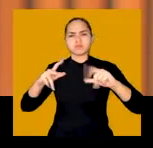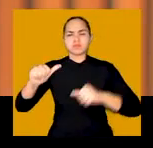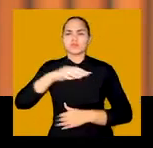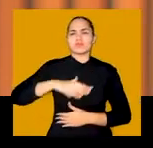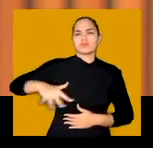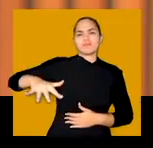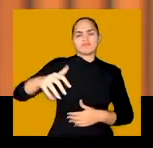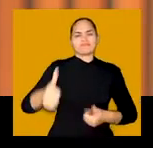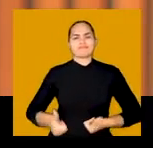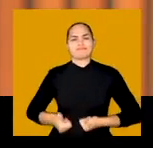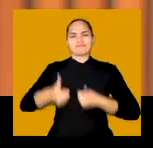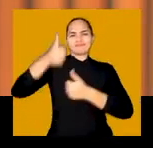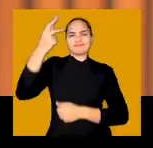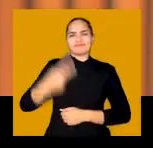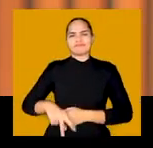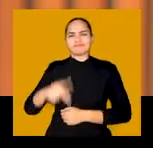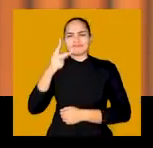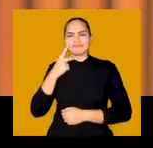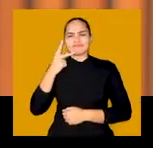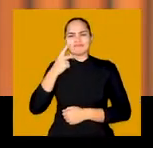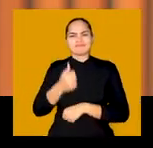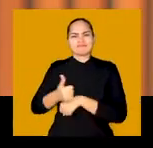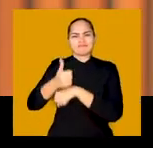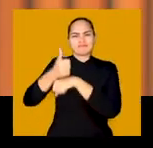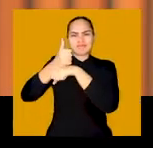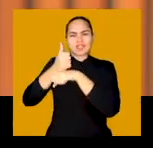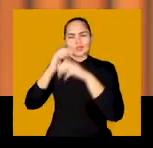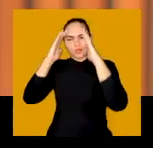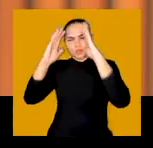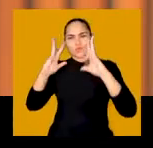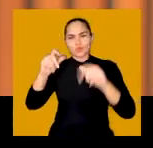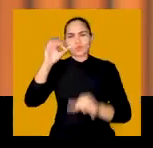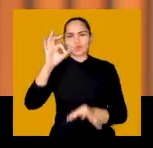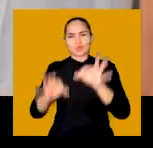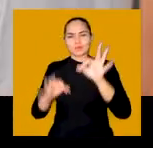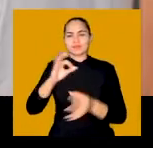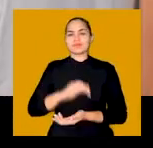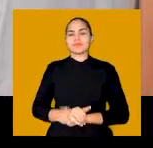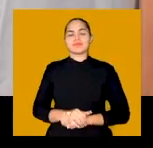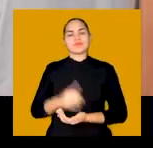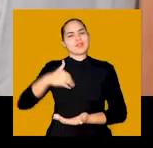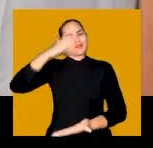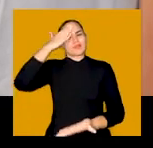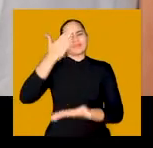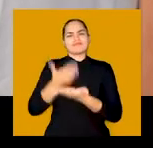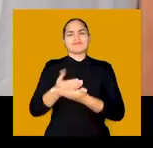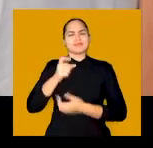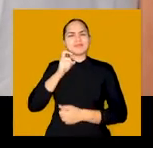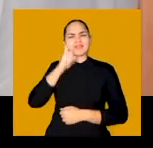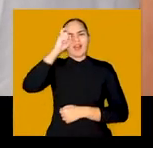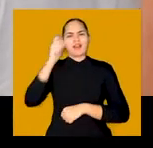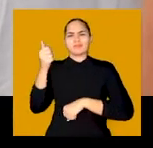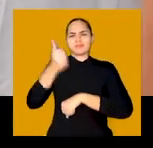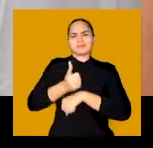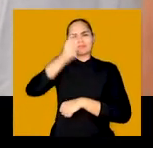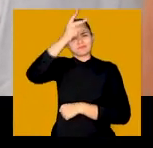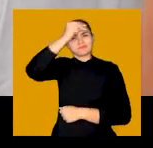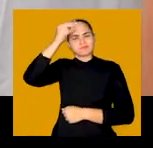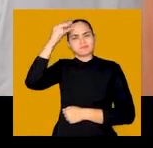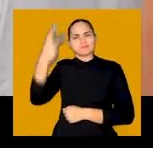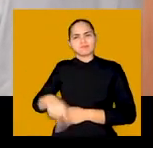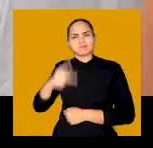forças que a gente vai fazer uma Fortaleza cada vez mais acolhedora e justa. Eu acredito que o Sarto é a melhor opção para